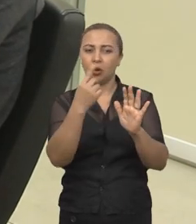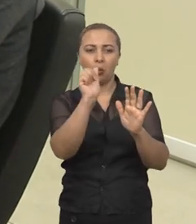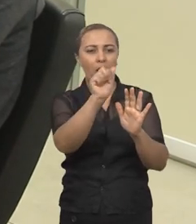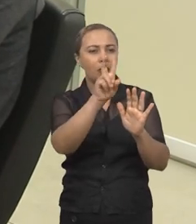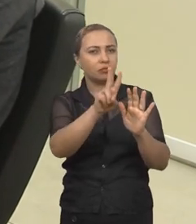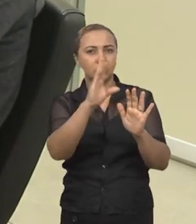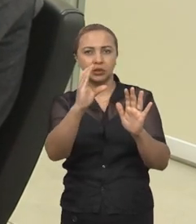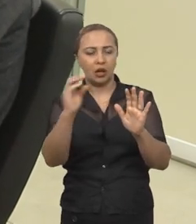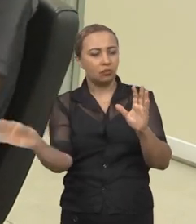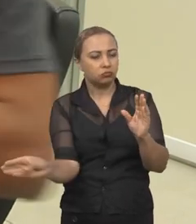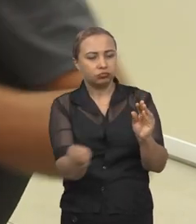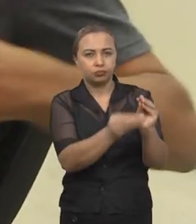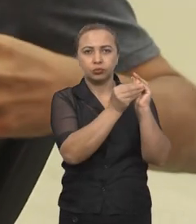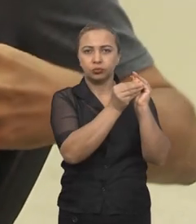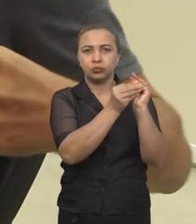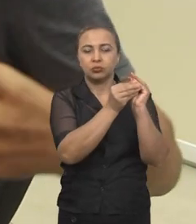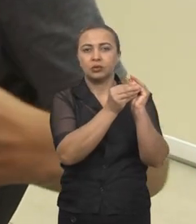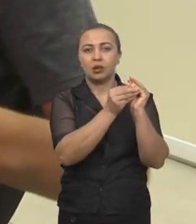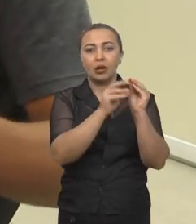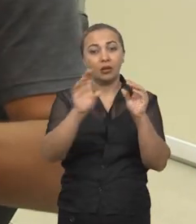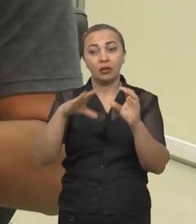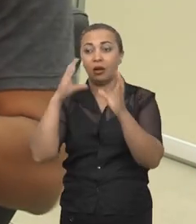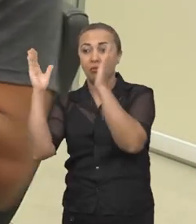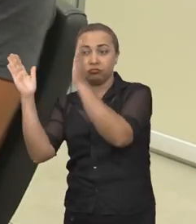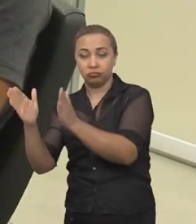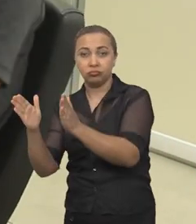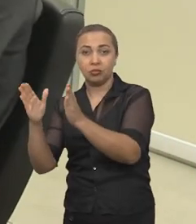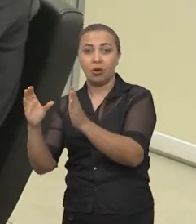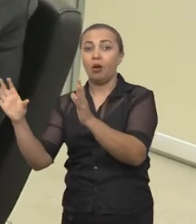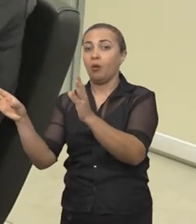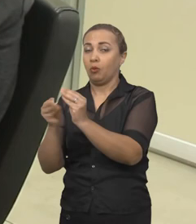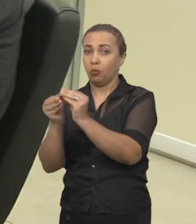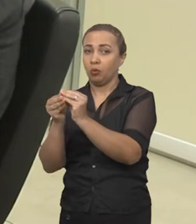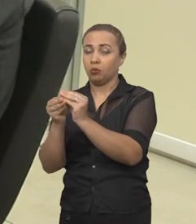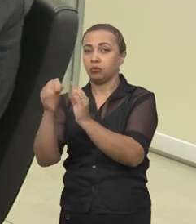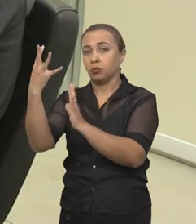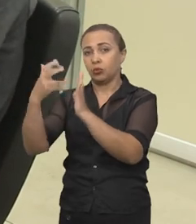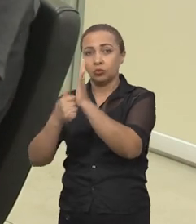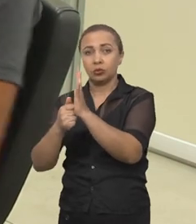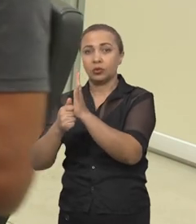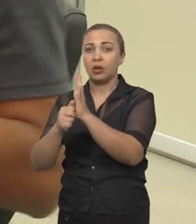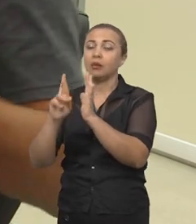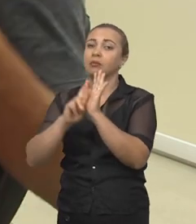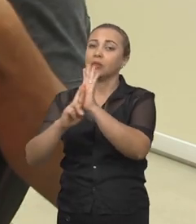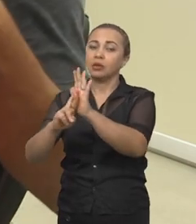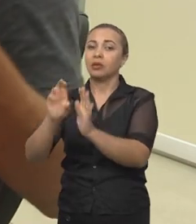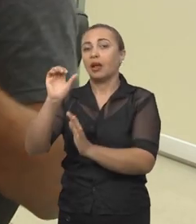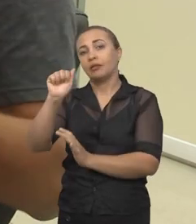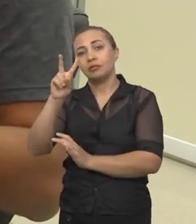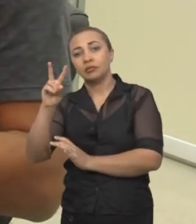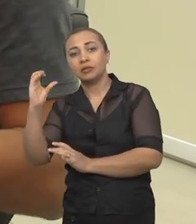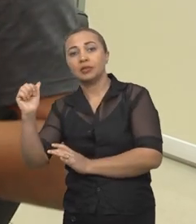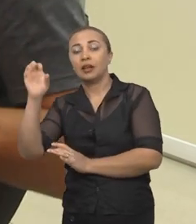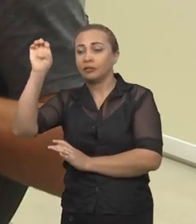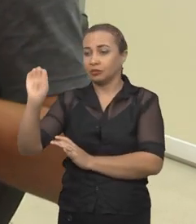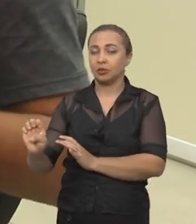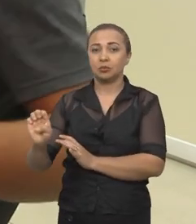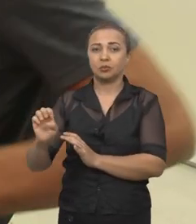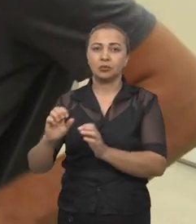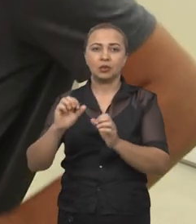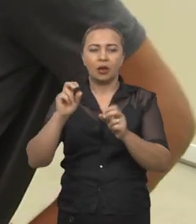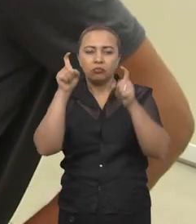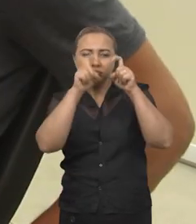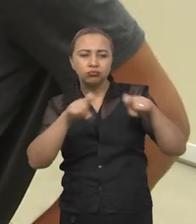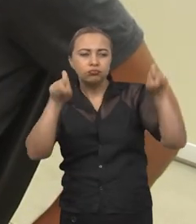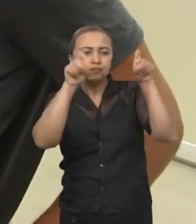AVC hemorrágico e esse conjunto de informações representa um AVC esquêmico então a máquina começa